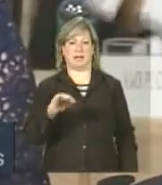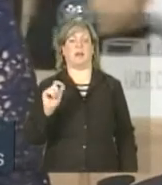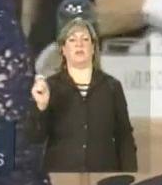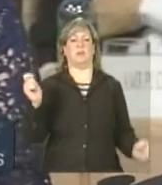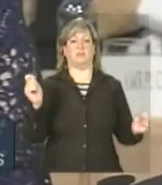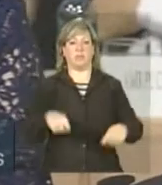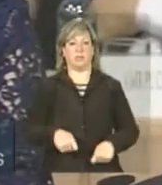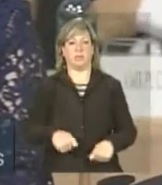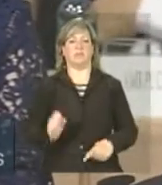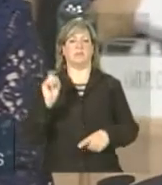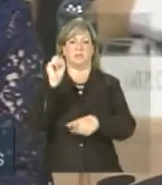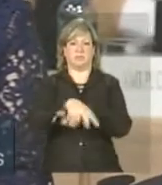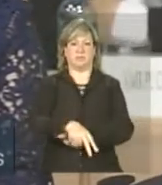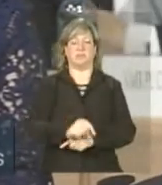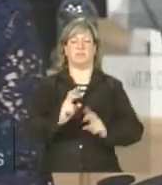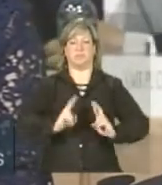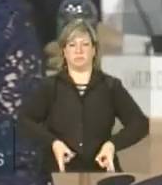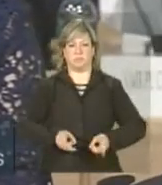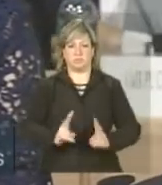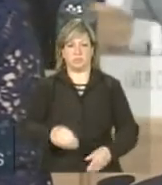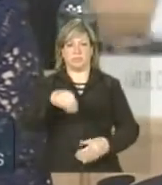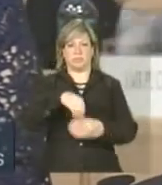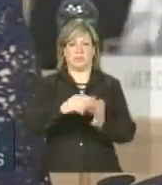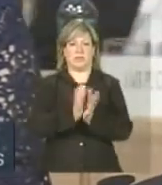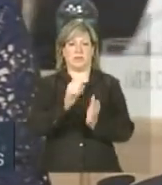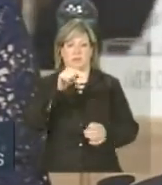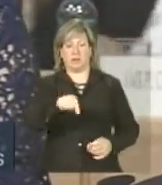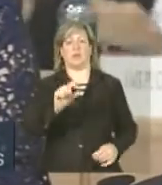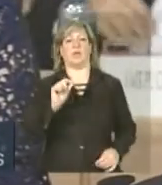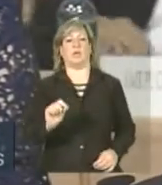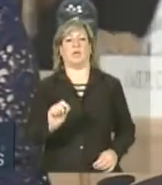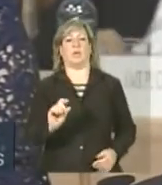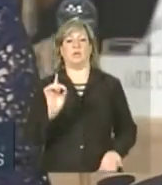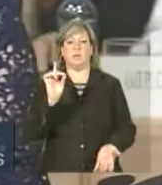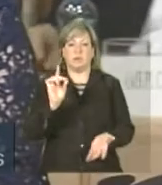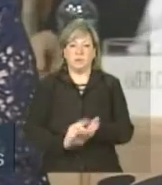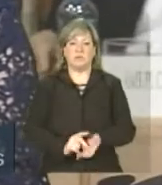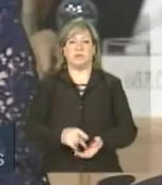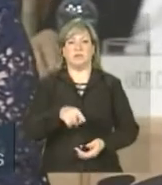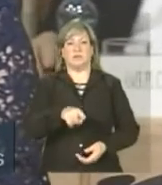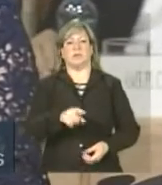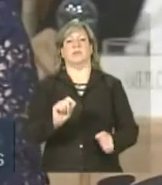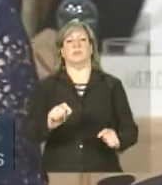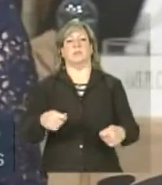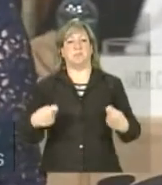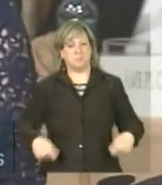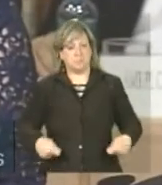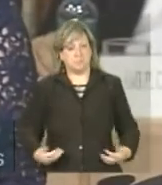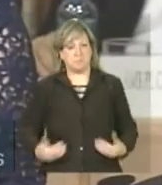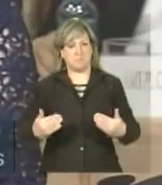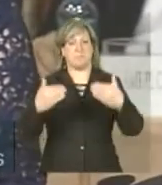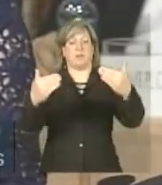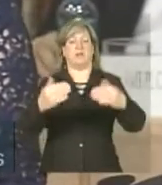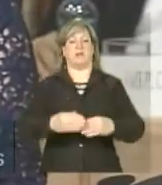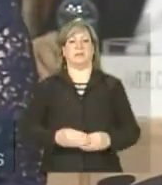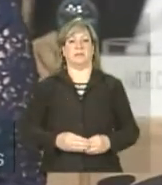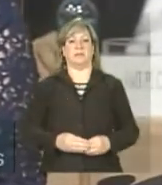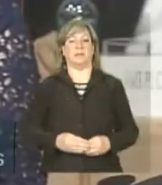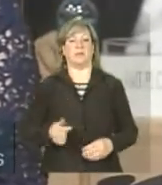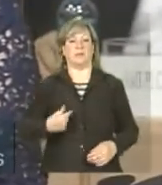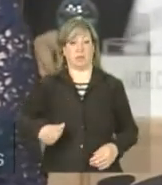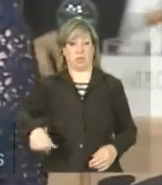assento permanente e dotar aquele órgão da legitimidade que lhe falta. Nossa postura